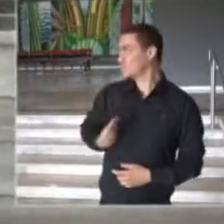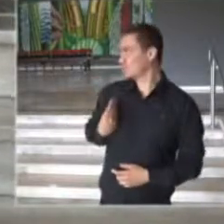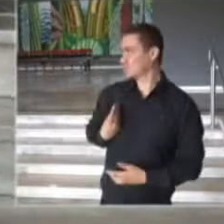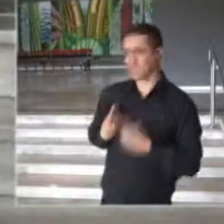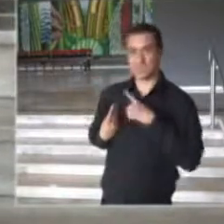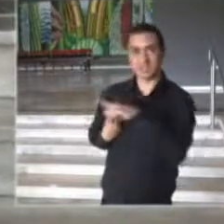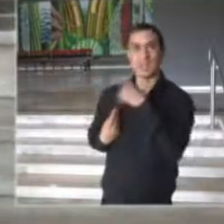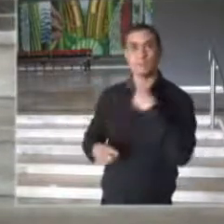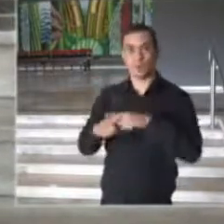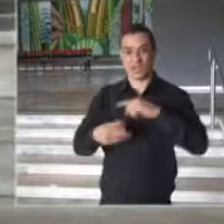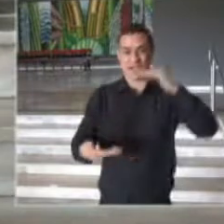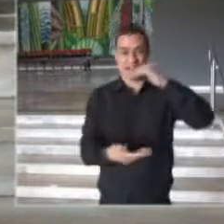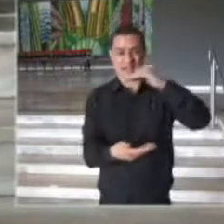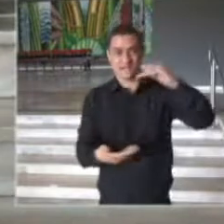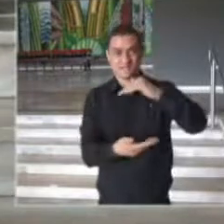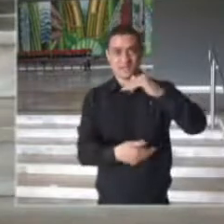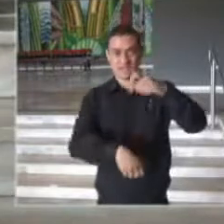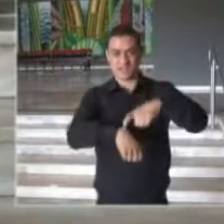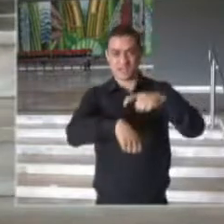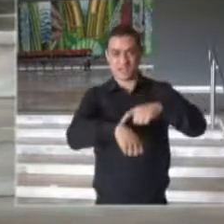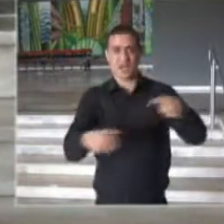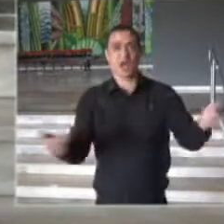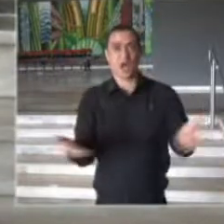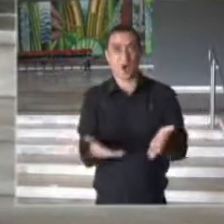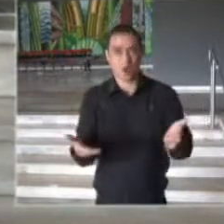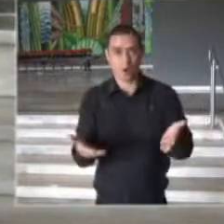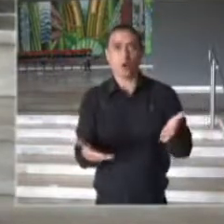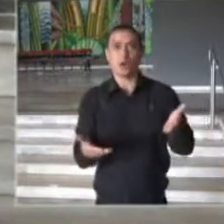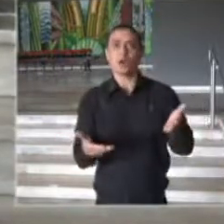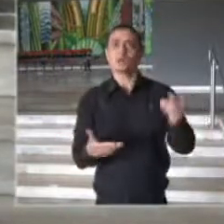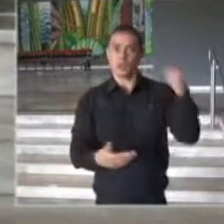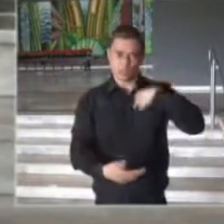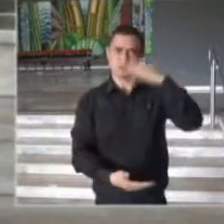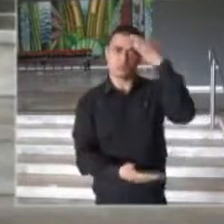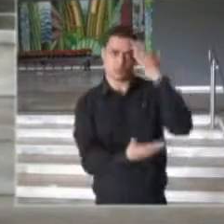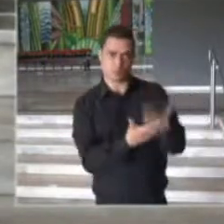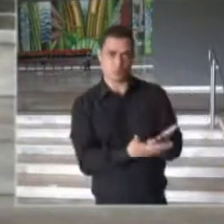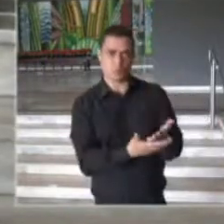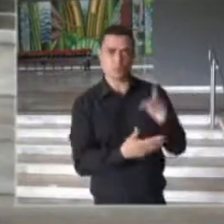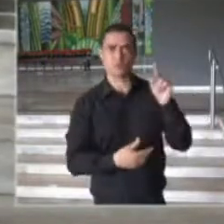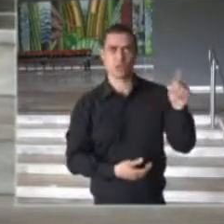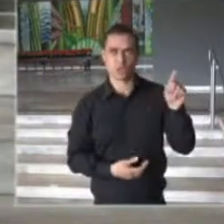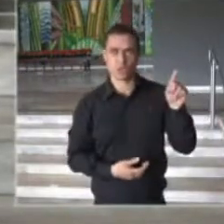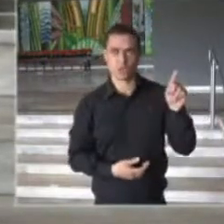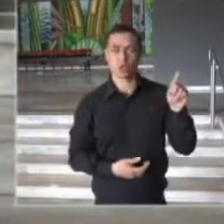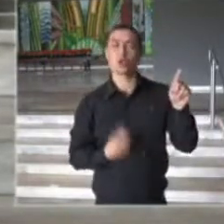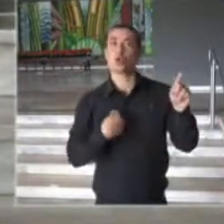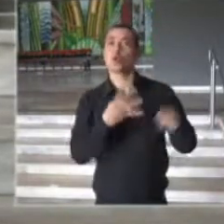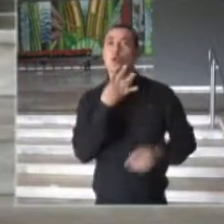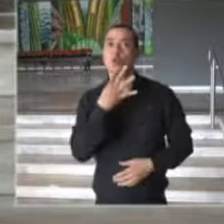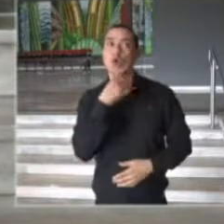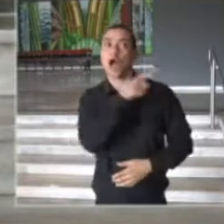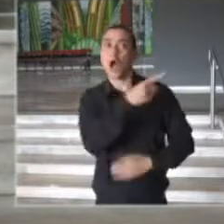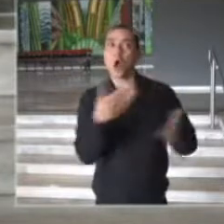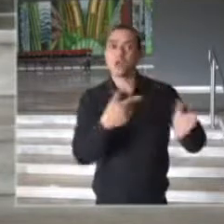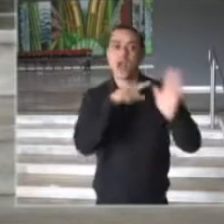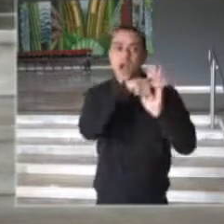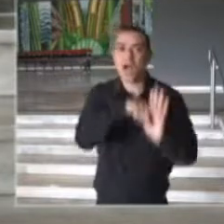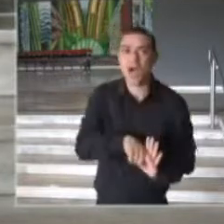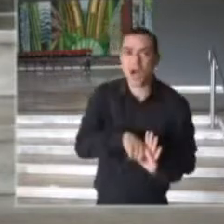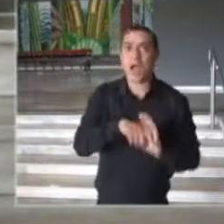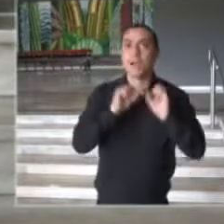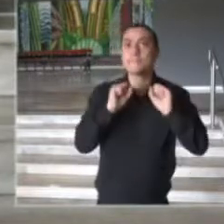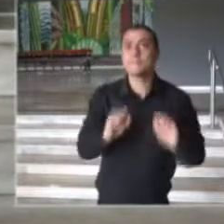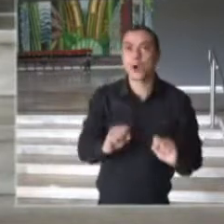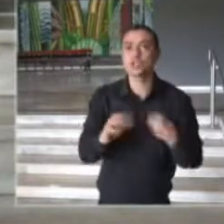neste momento, a Anvisa, a Agência Nacional de Vigilância Sanitária, que tem a nossa confiança e o nosso reconhecimento, está analisando a